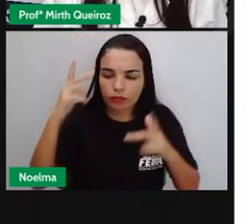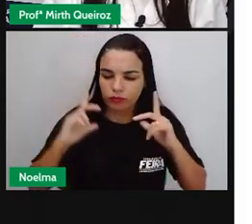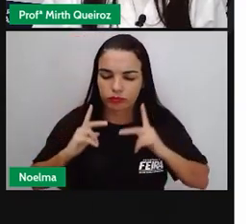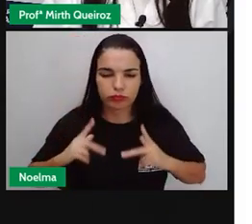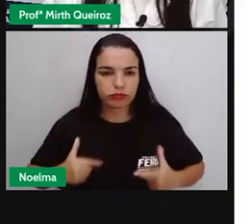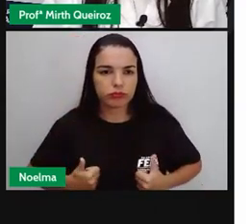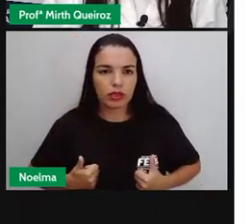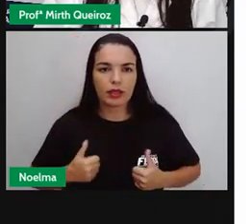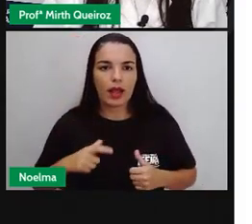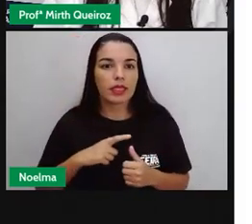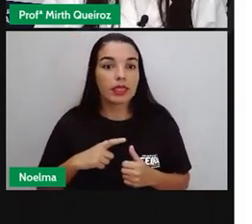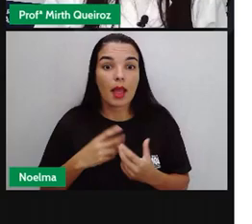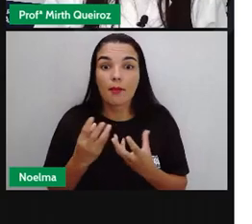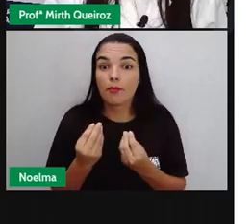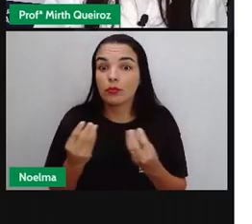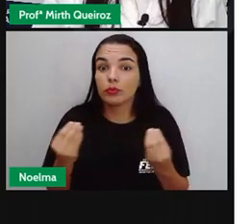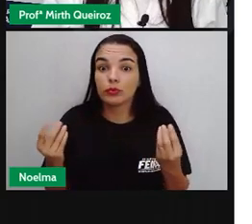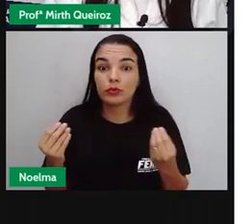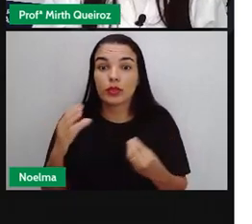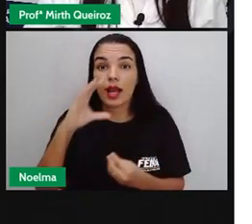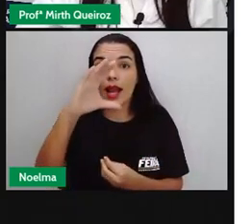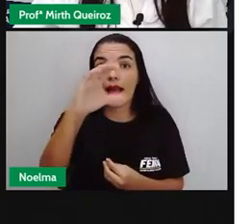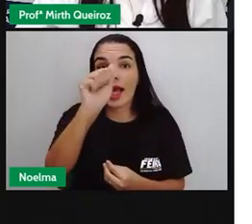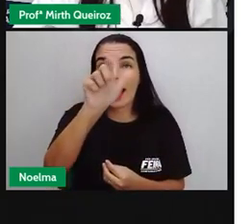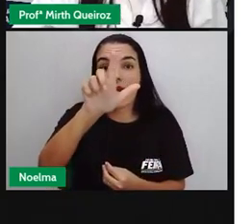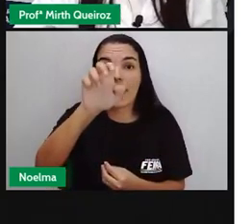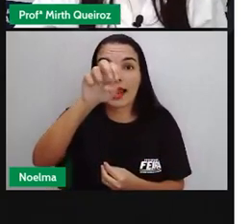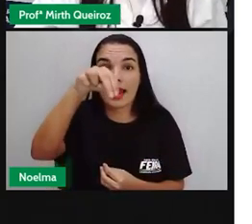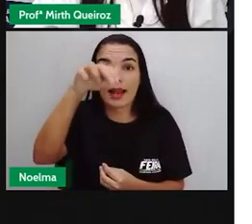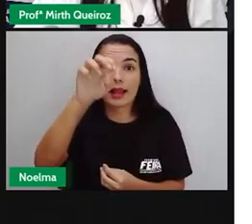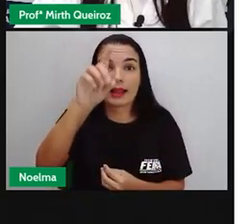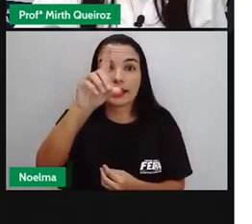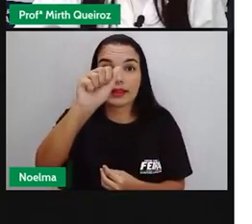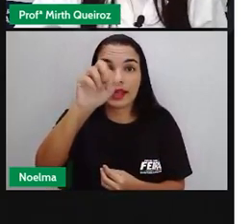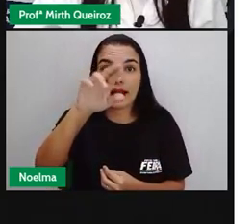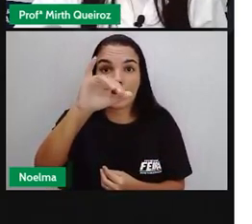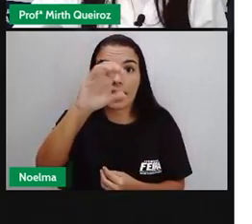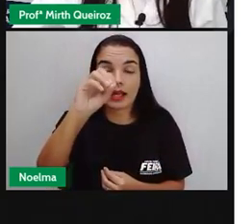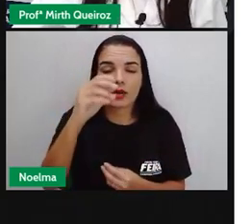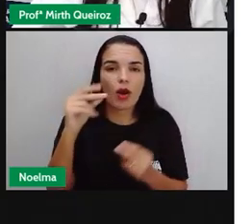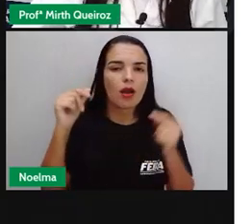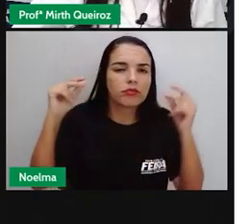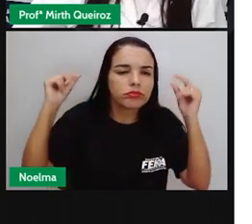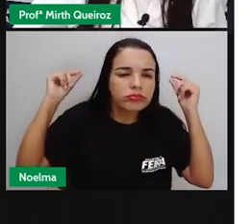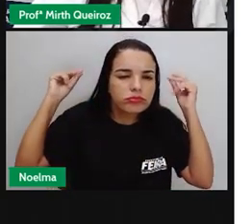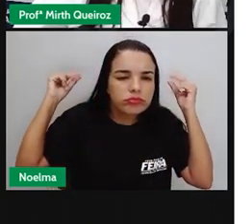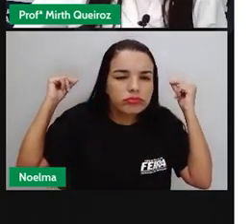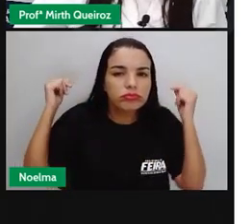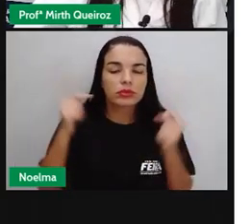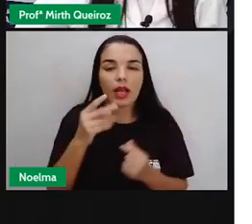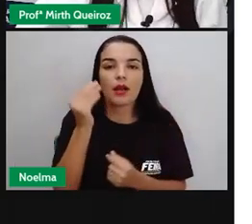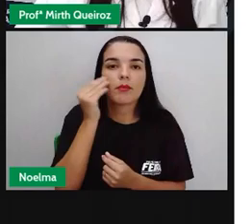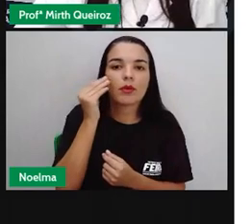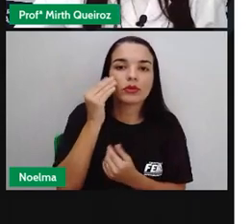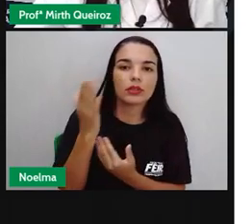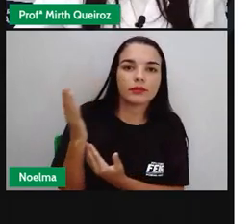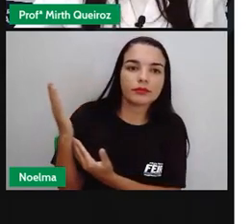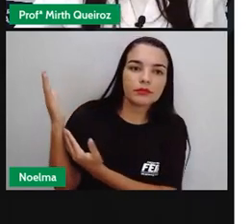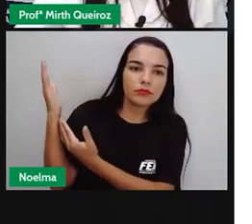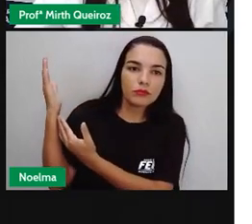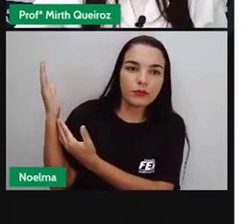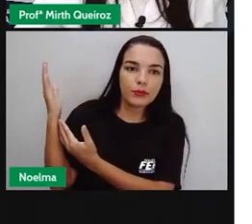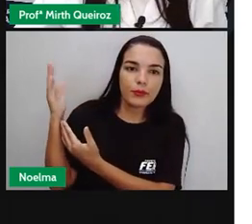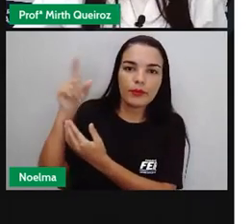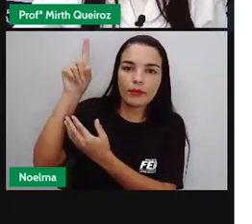Inclusive, tem o nosso calendário Onde a pré-história vai ser aqui, ó Antes do nascimento de Cristo Porque o que vai